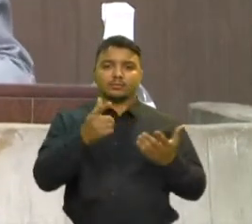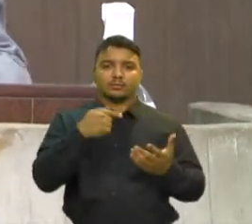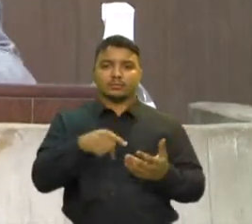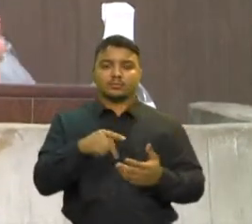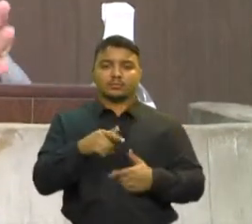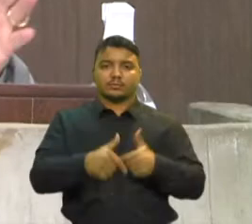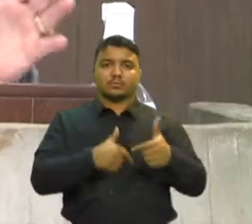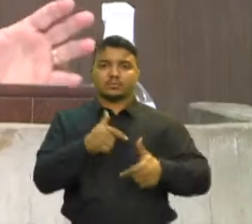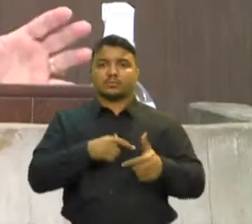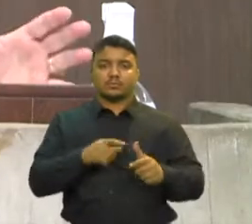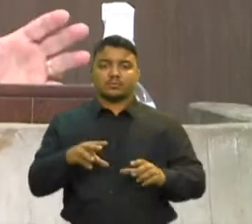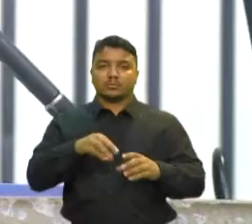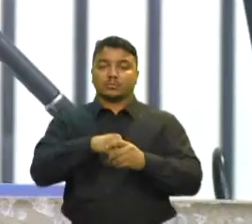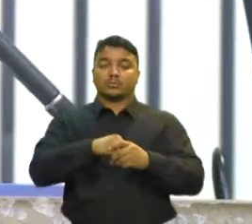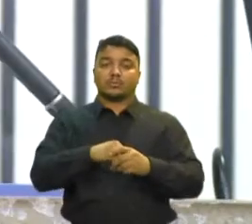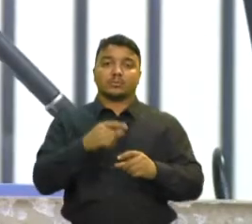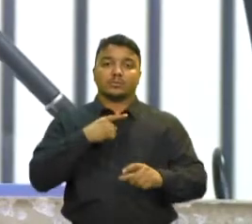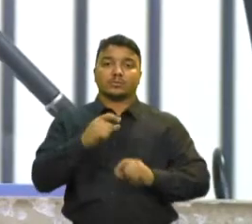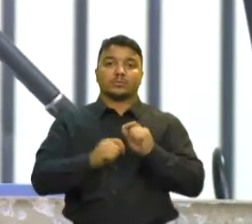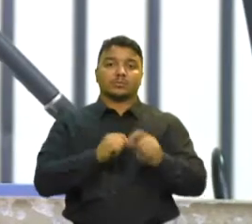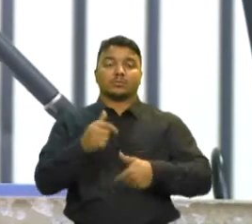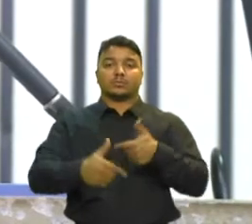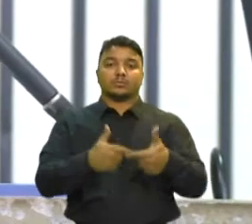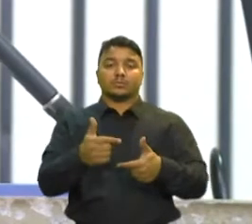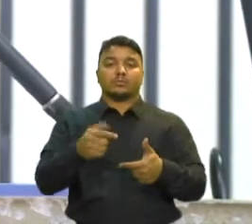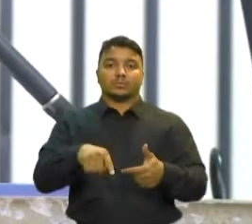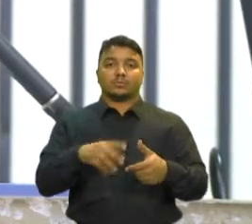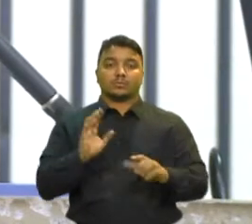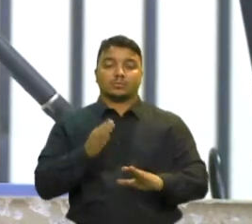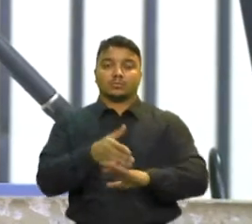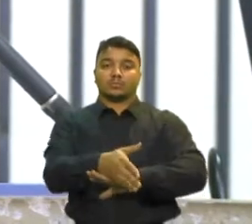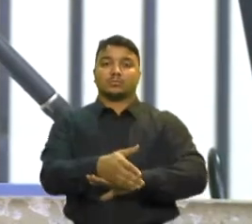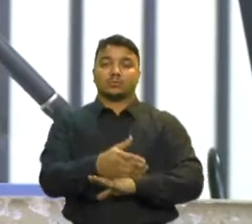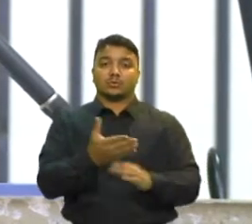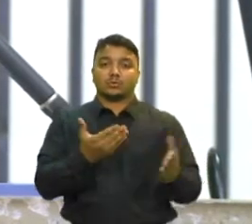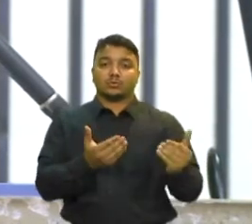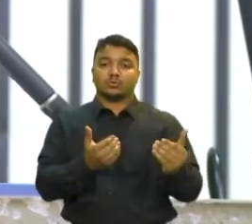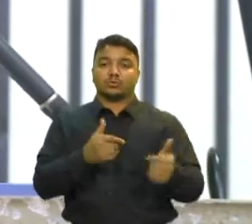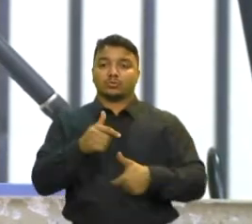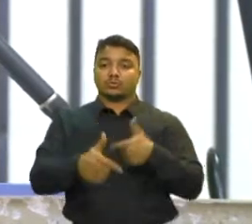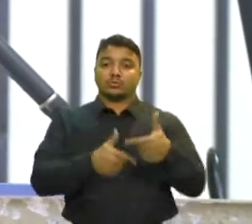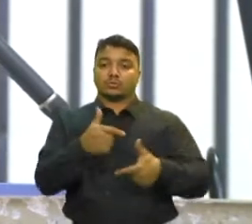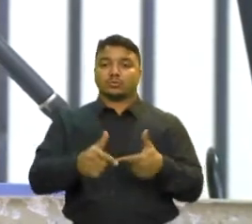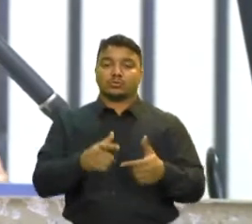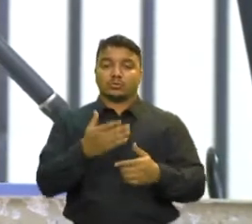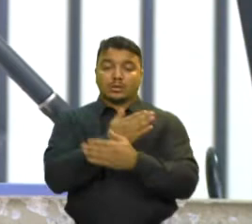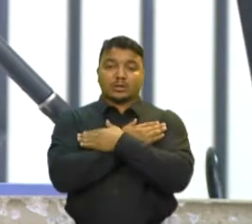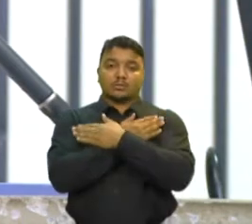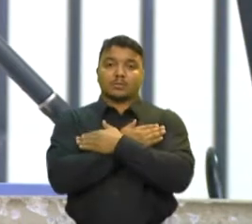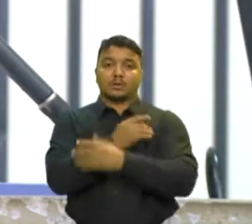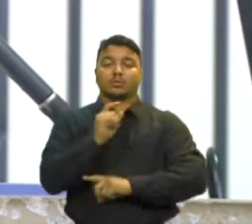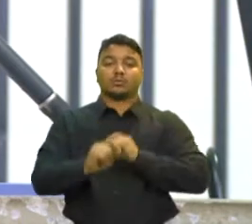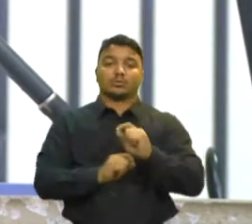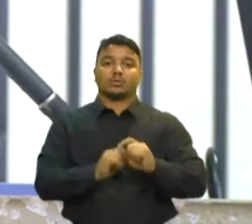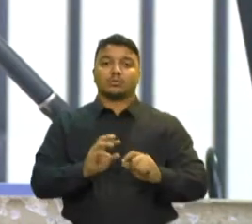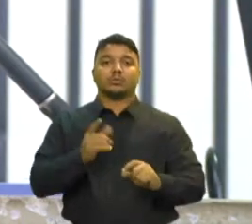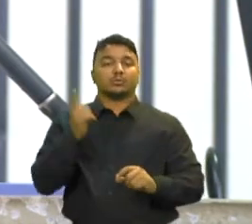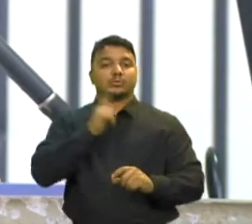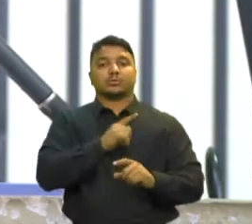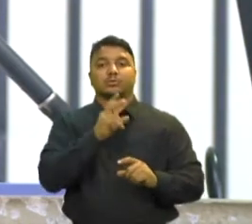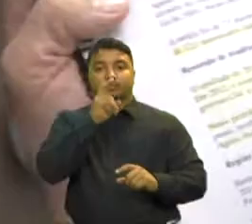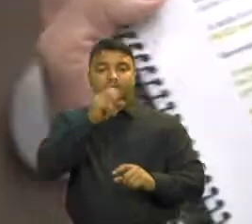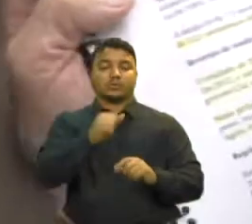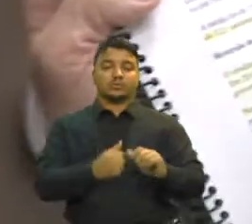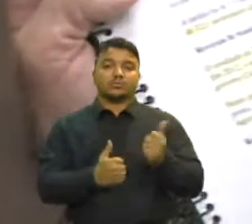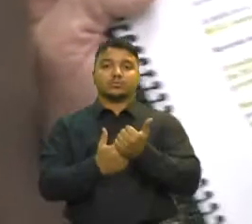no sentido de favorecer o processo de inserção de jovens e trabalhadores desempregados fortalecendo as políticas